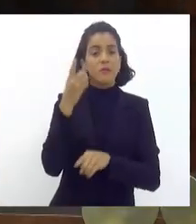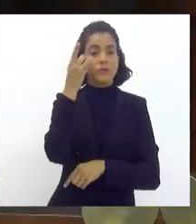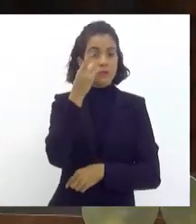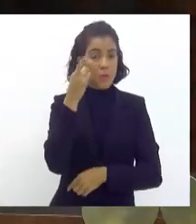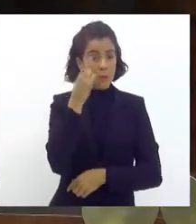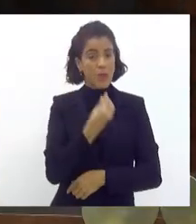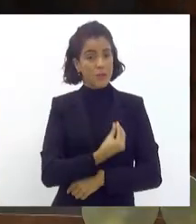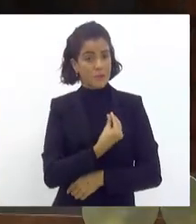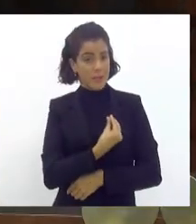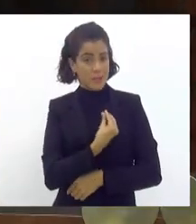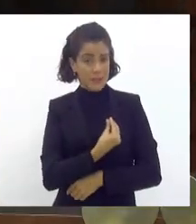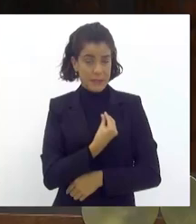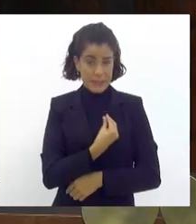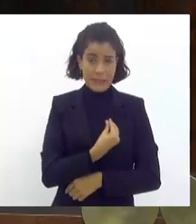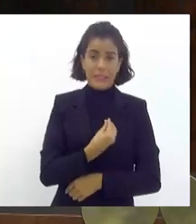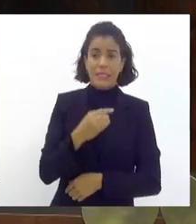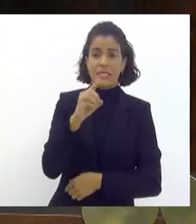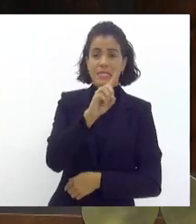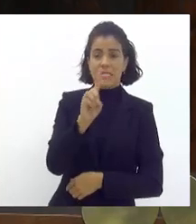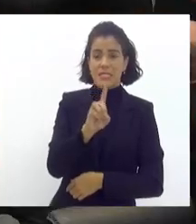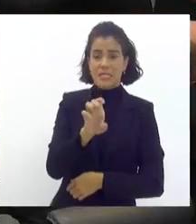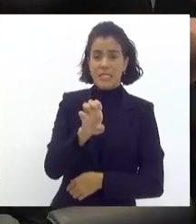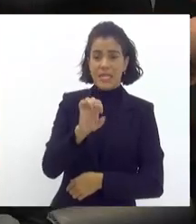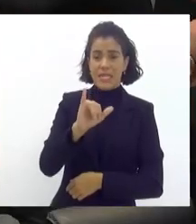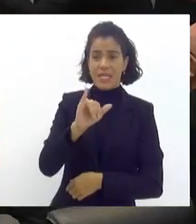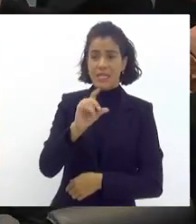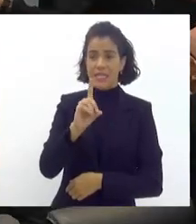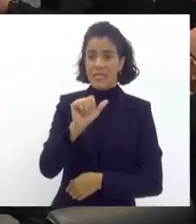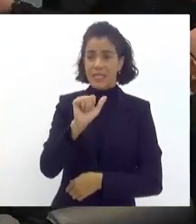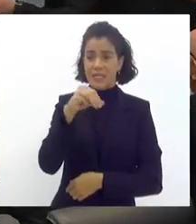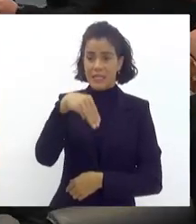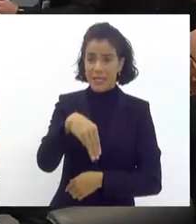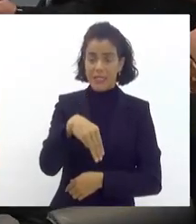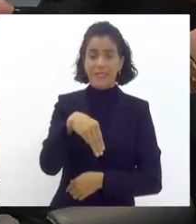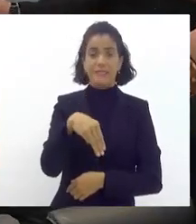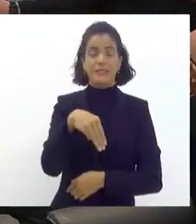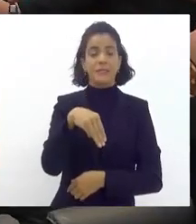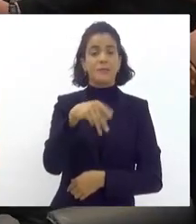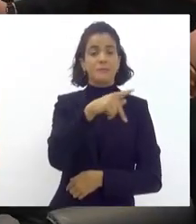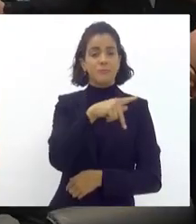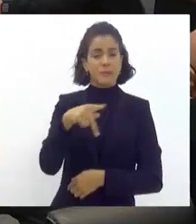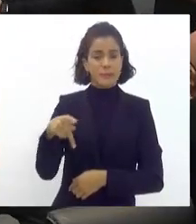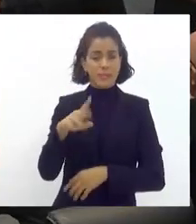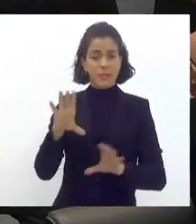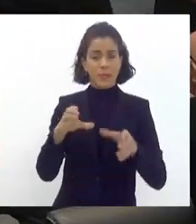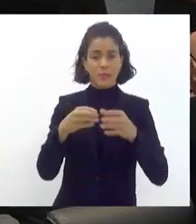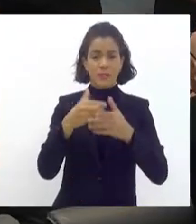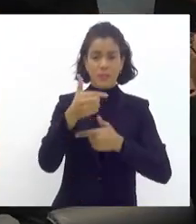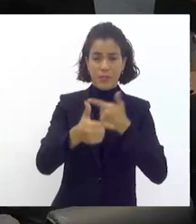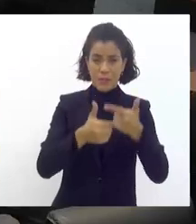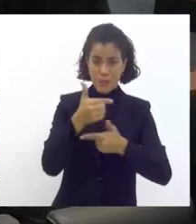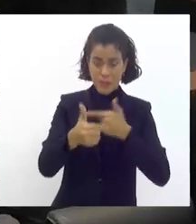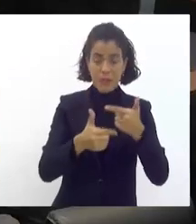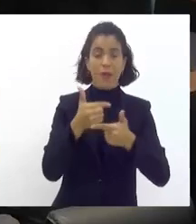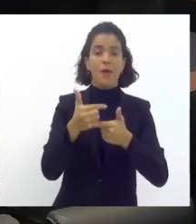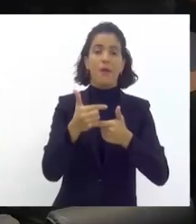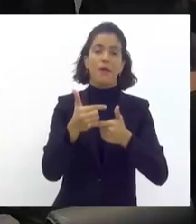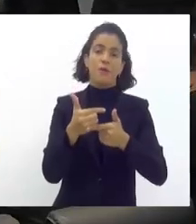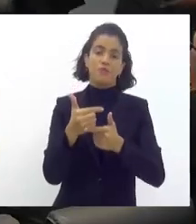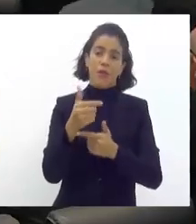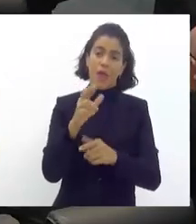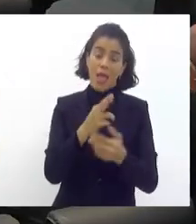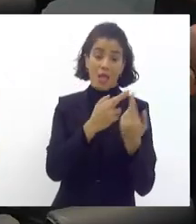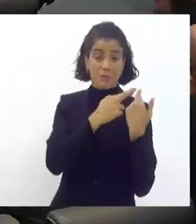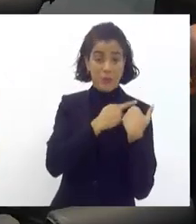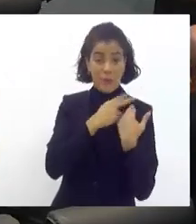presentes conosco, o deputado Azeidan, presidente da Frente de Apoio ao Carnaval, Frente Parlamentar do